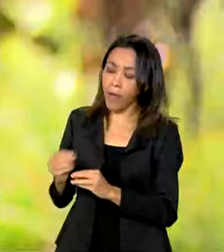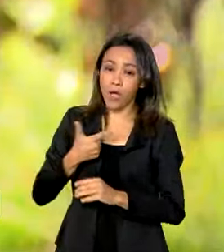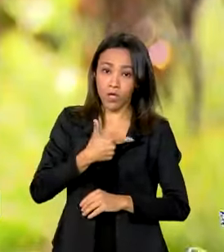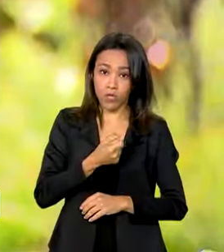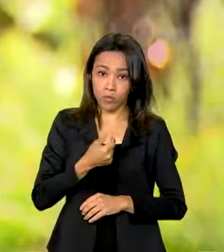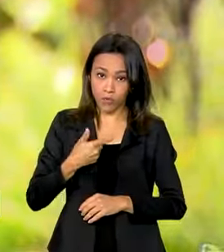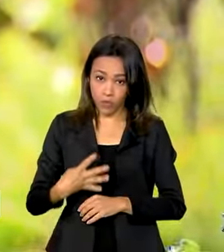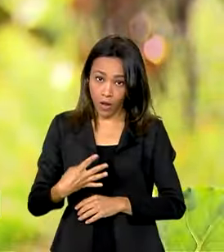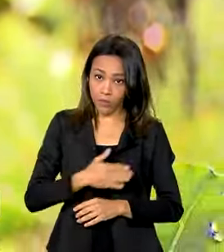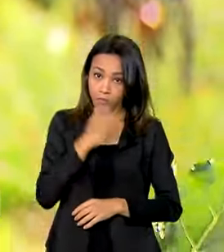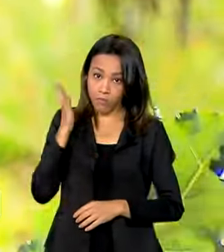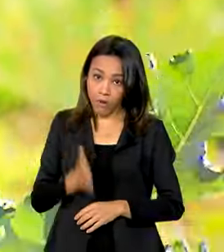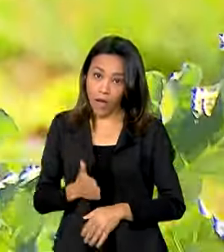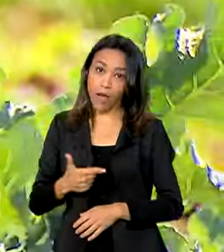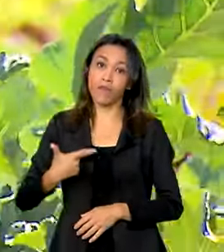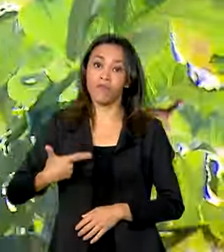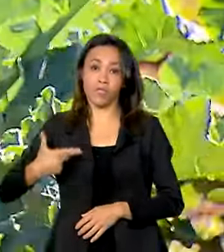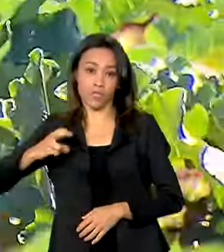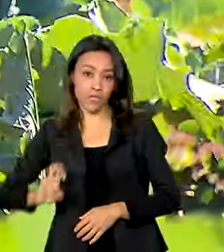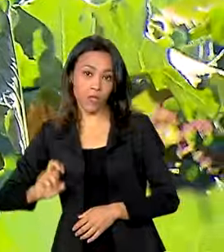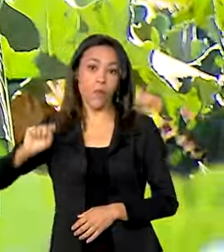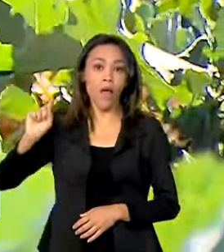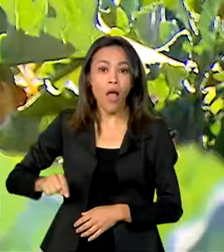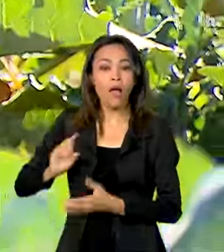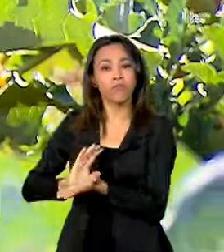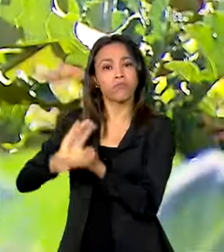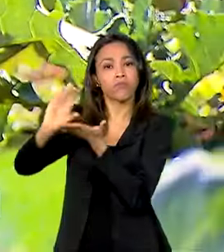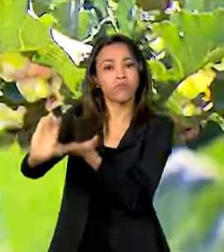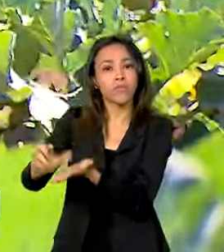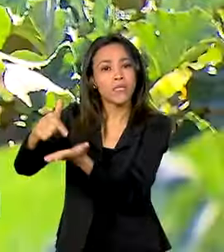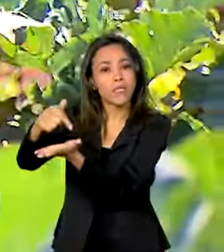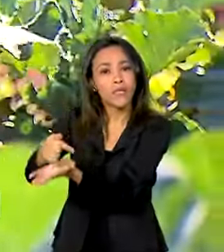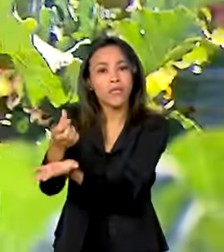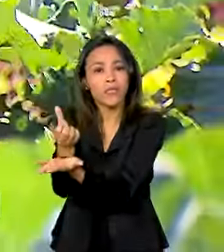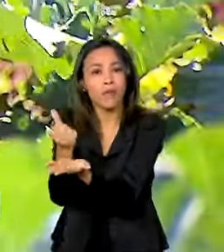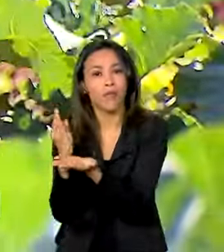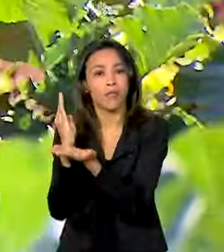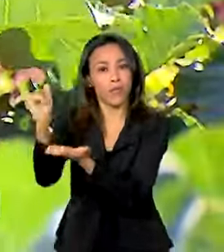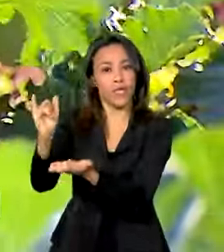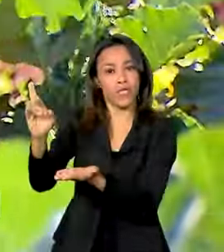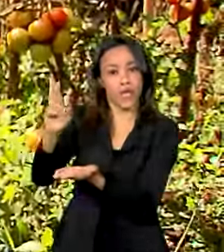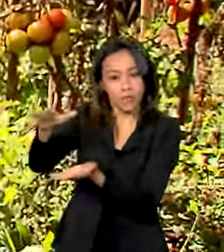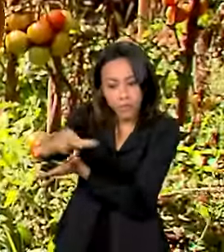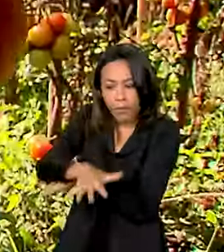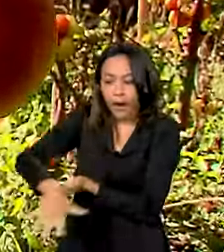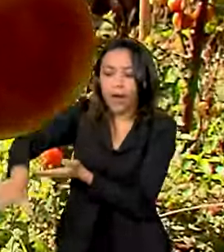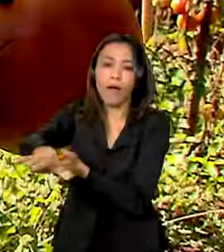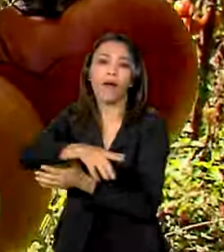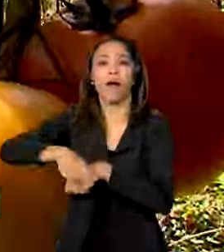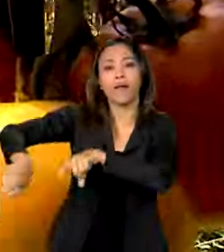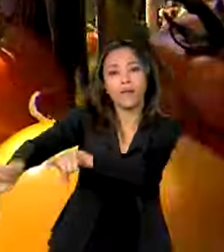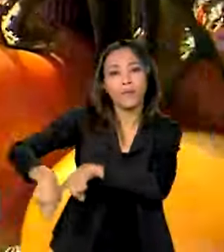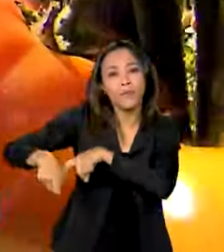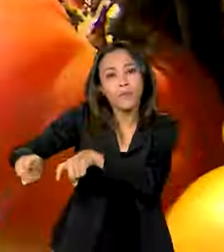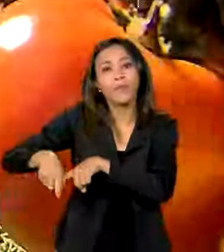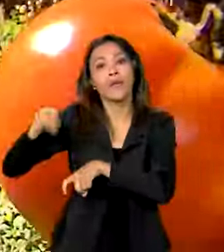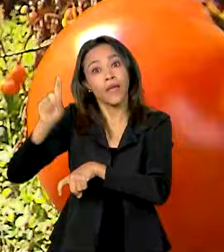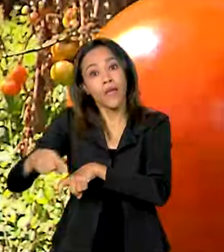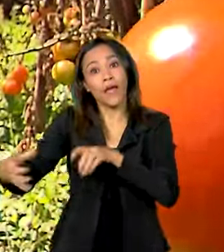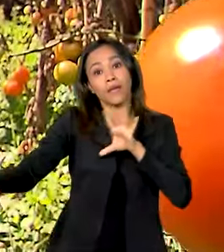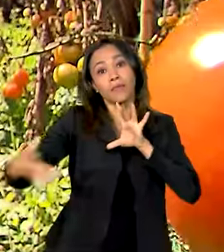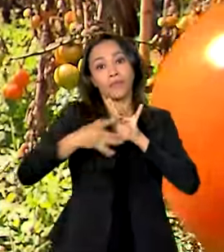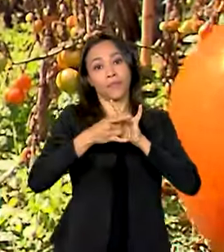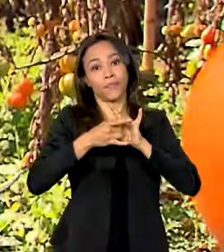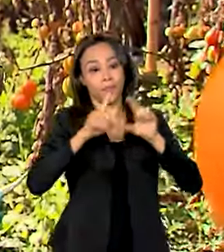-2025 destina 76 bilhões de reais ao crédito rural no âmbito do Programa Nacional